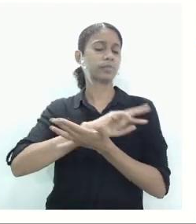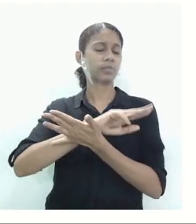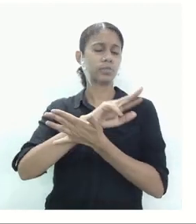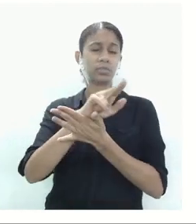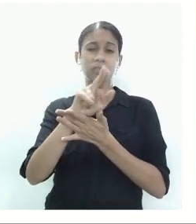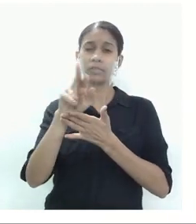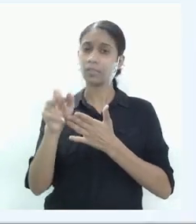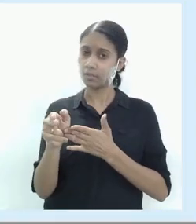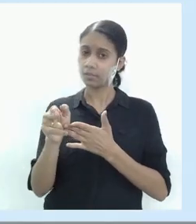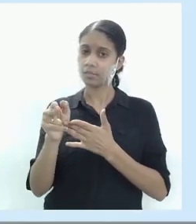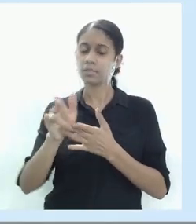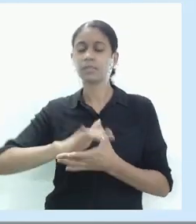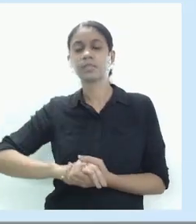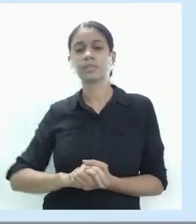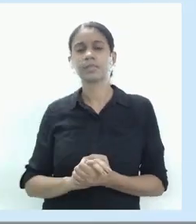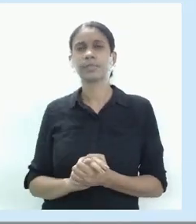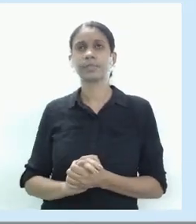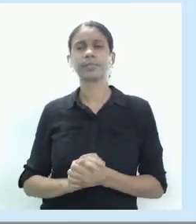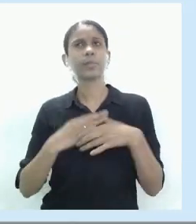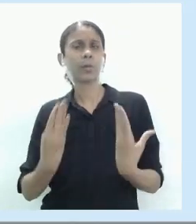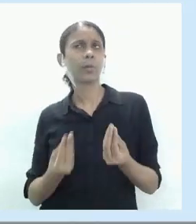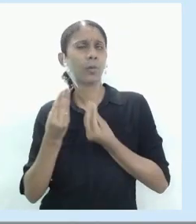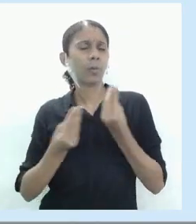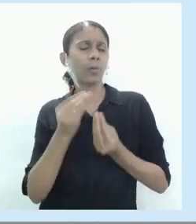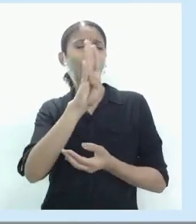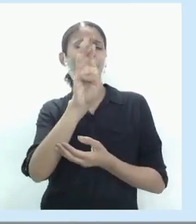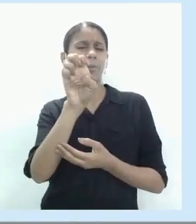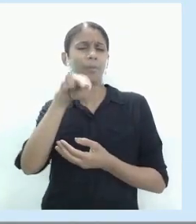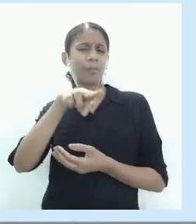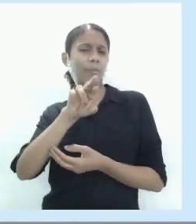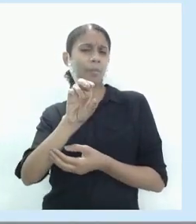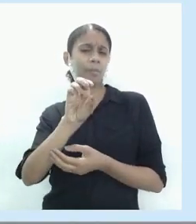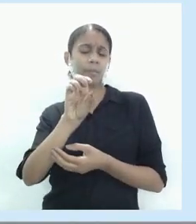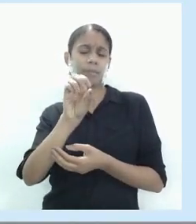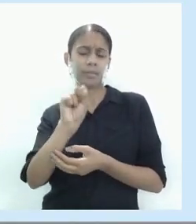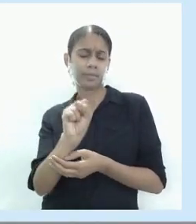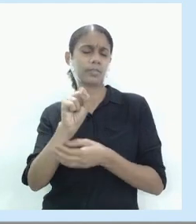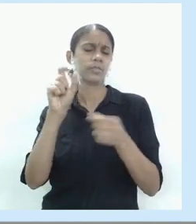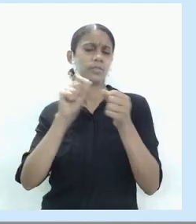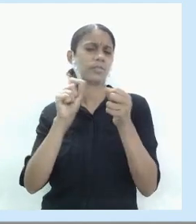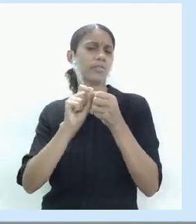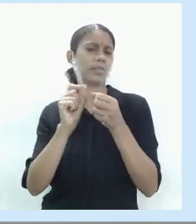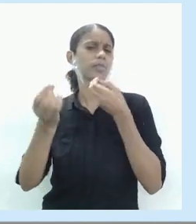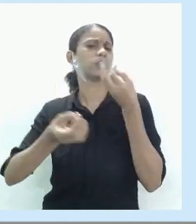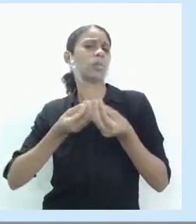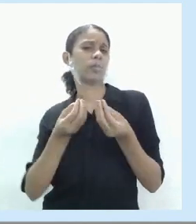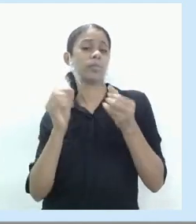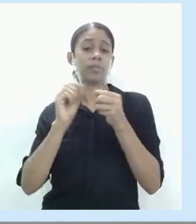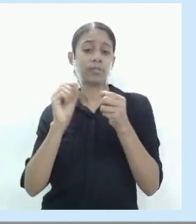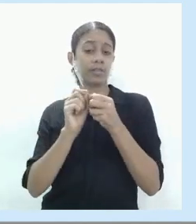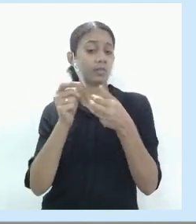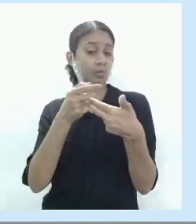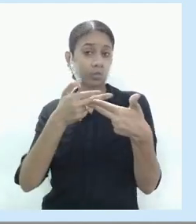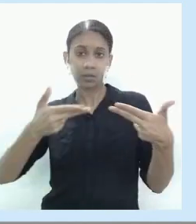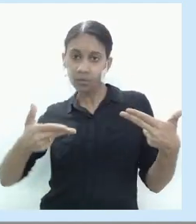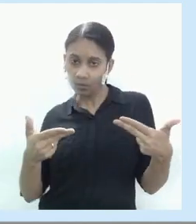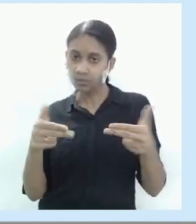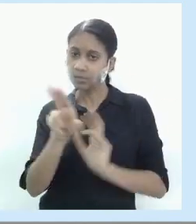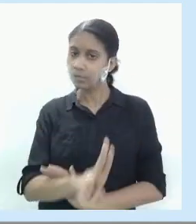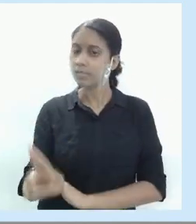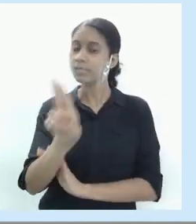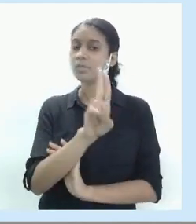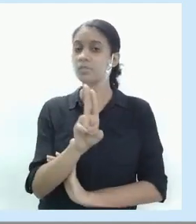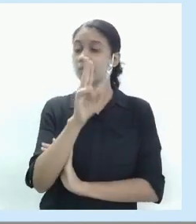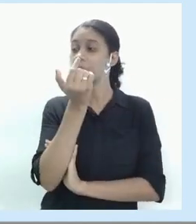Então, o que o bem de capital vai fazer? Ele vai oferecer produzir um produto que vai